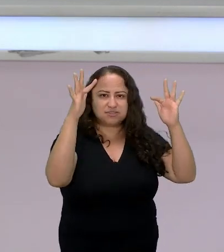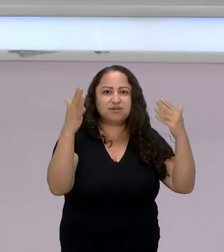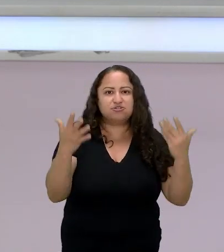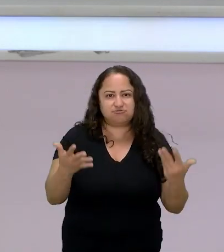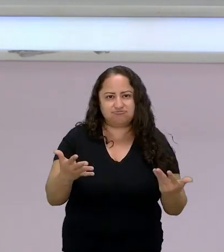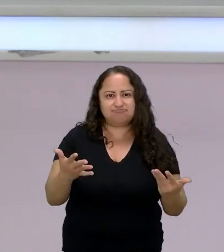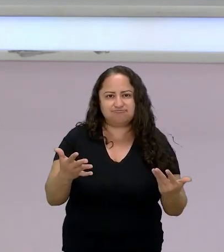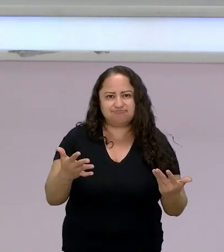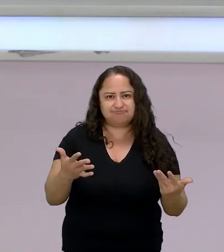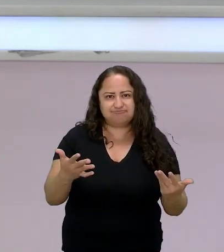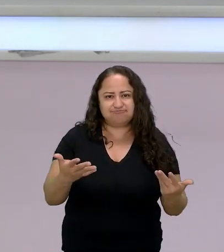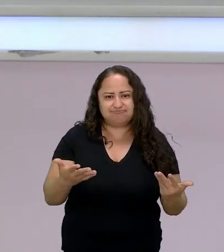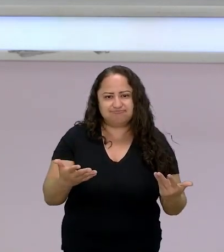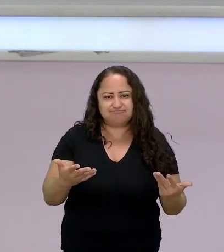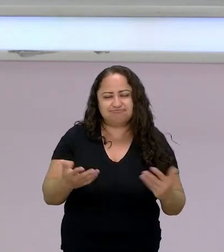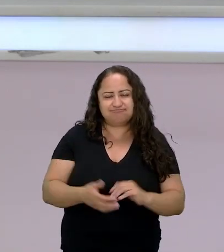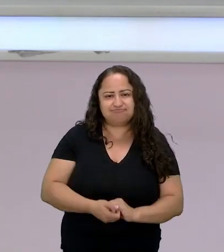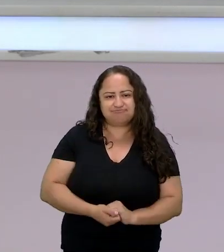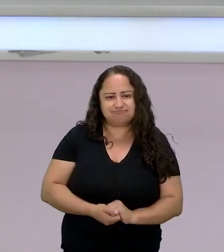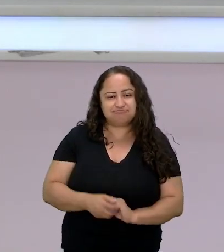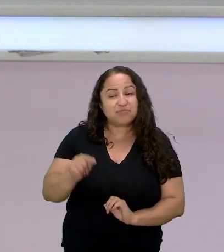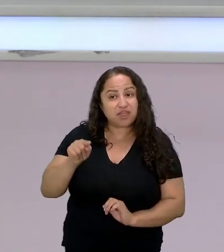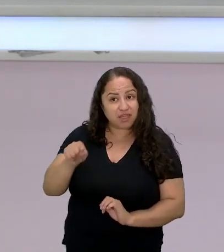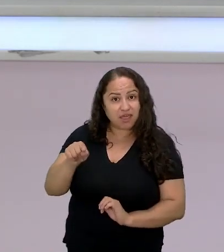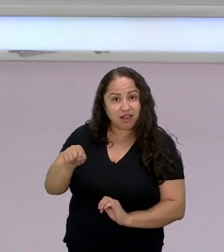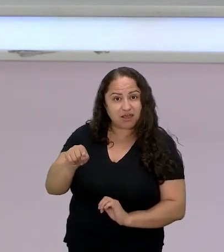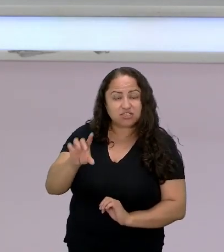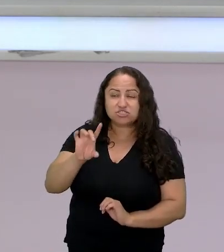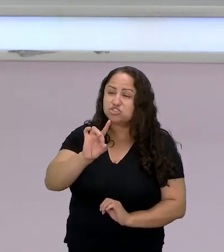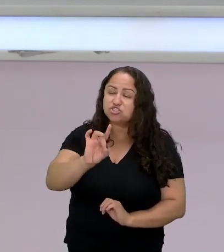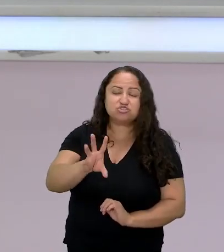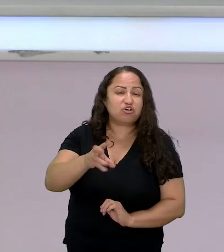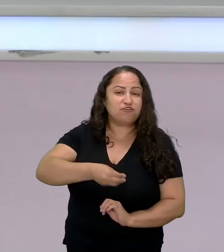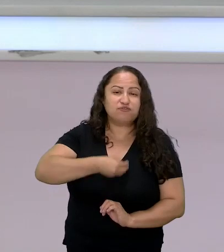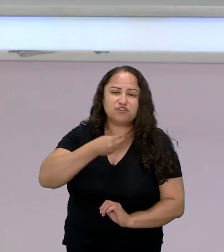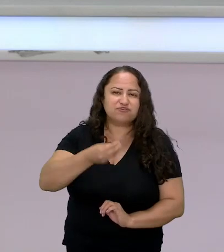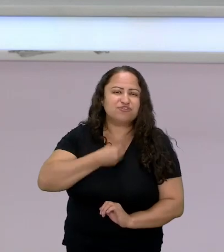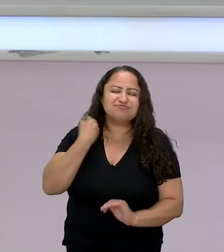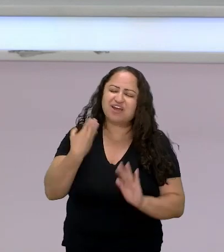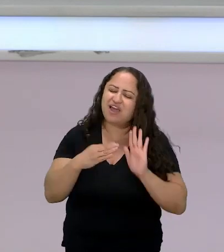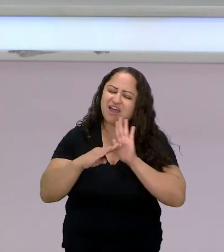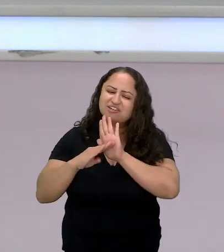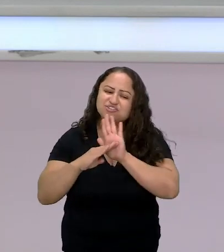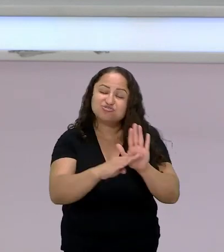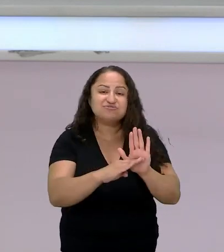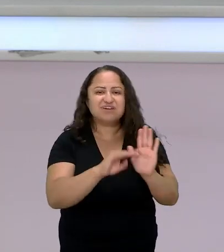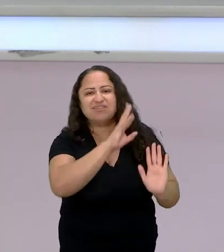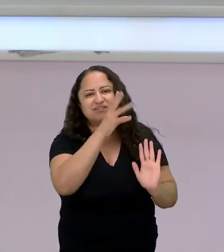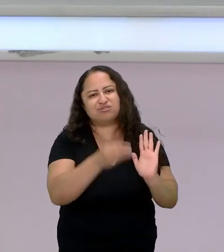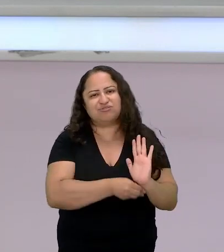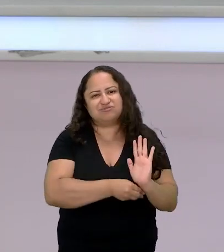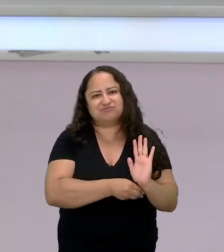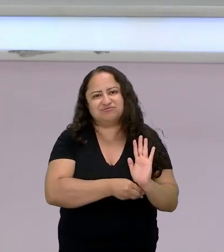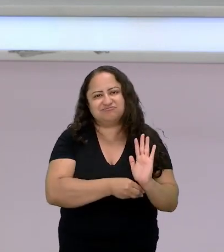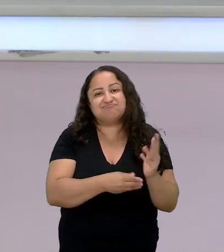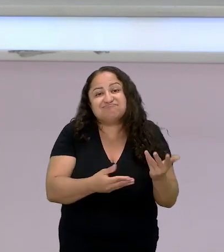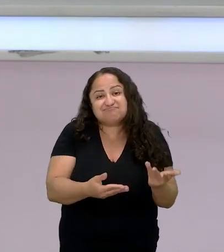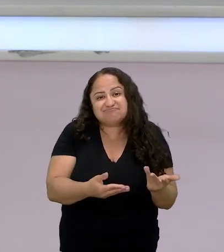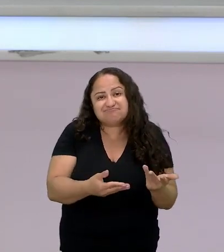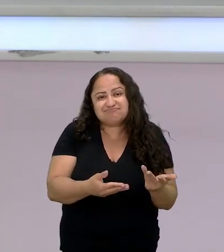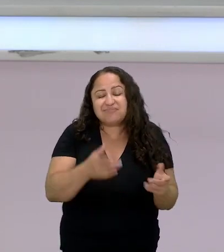ela só viveu para ajudar e quando ela encontra